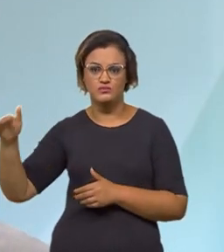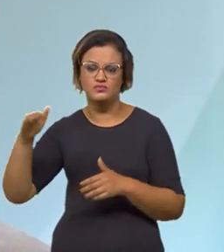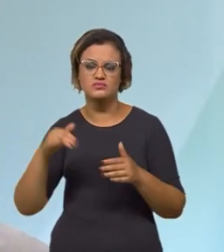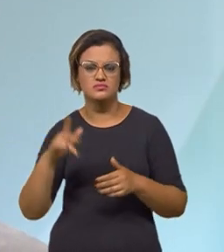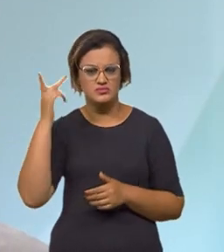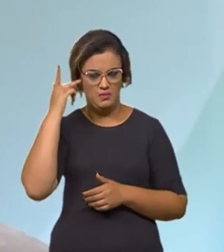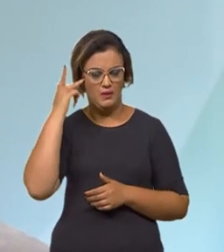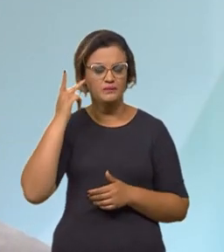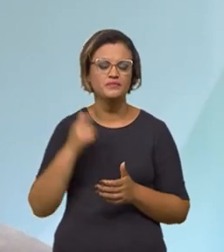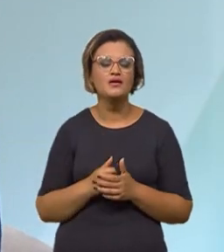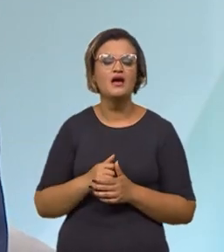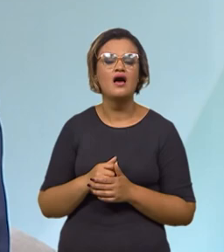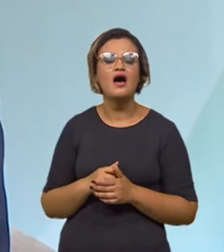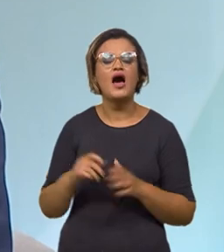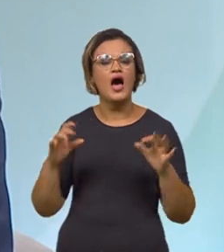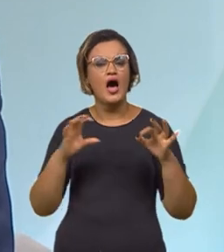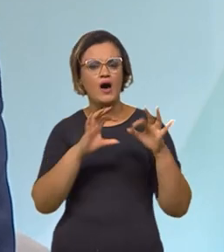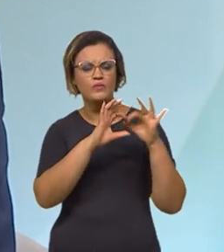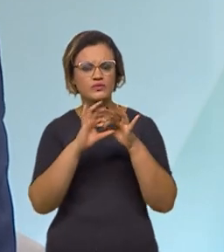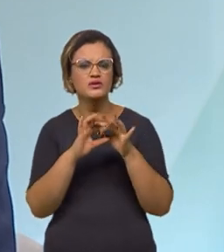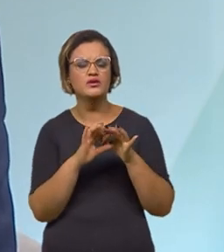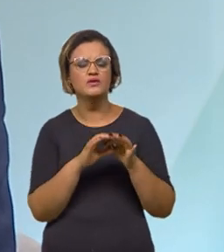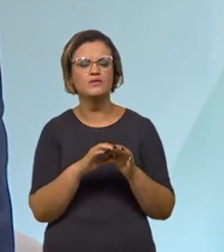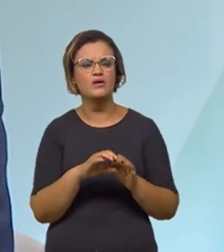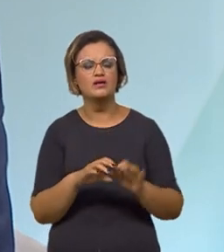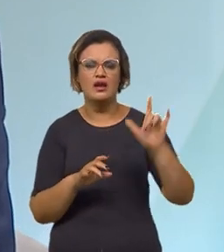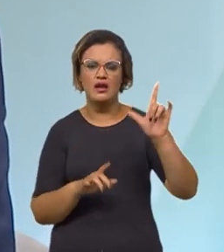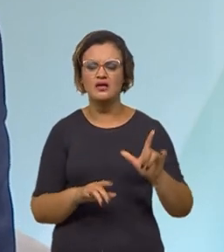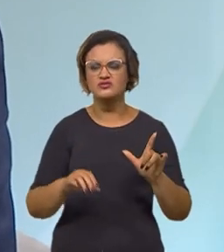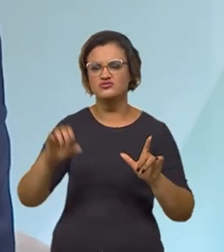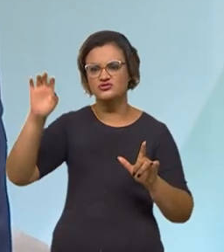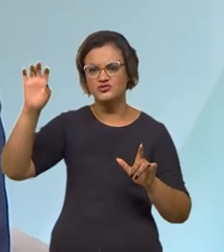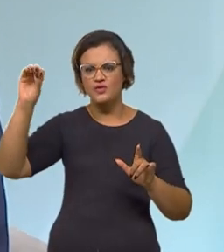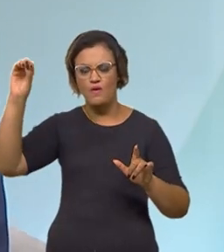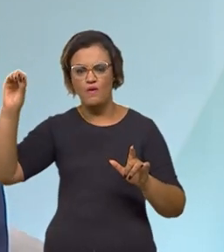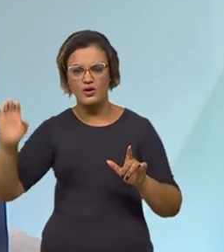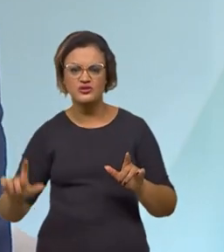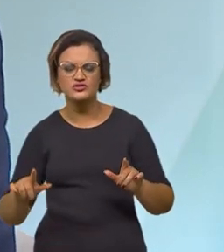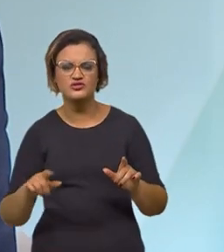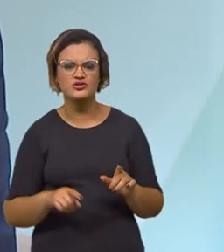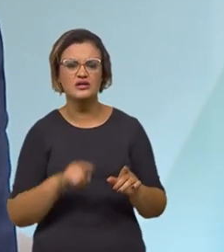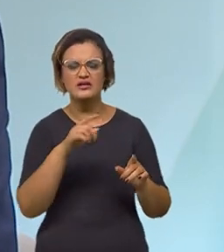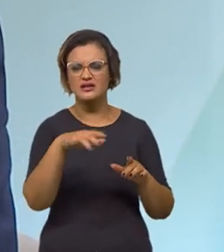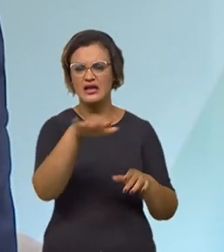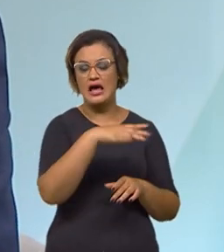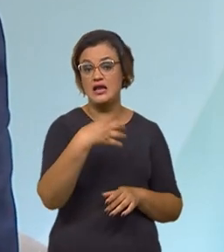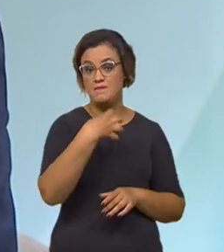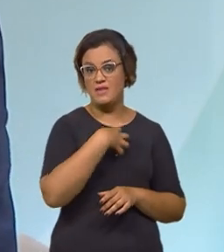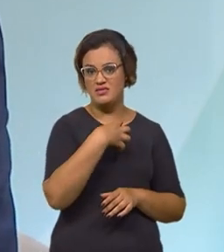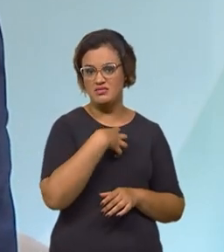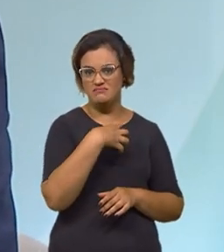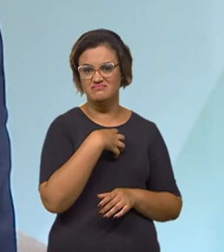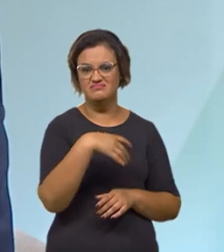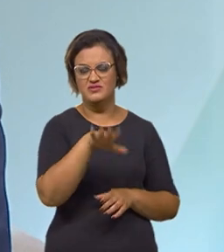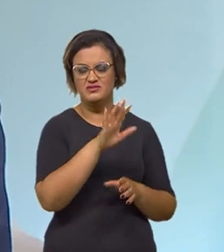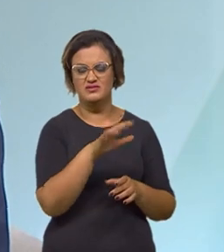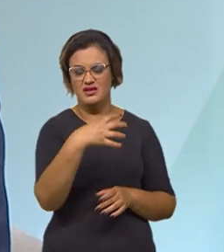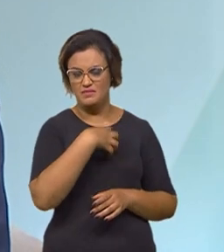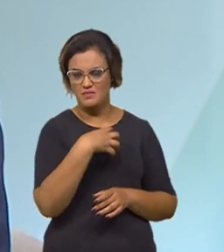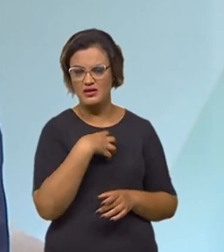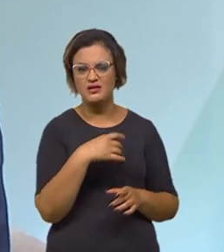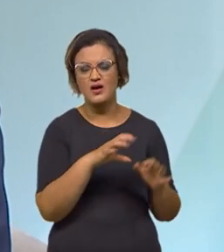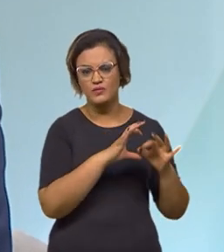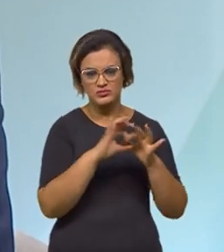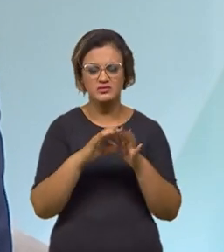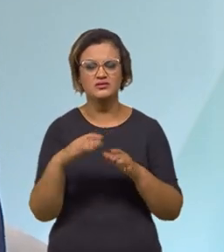da Ferrovia Integração Oeste-Leste, a FIOL. A primeira, a perna da FIOL, que é de Ilhéus a Caetité. Essa ferrovia tem a vocação